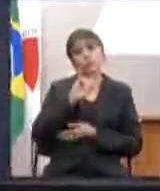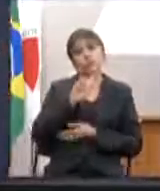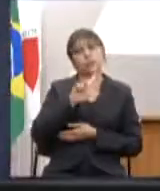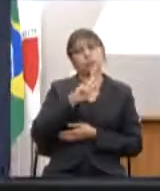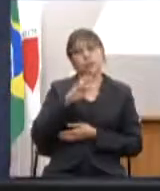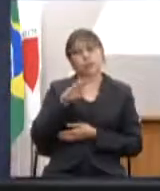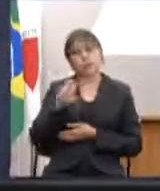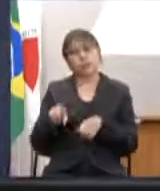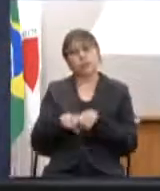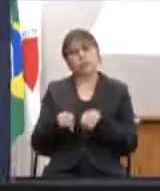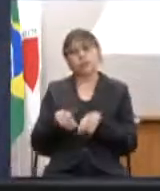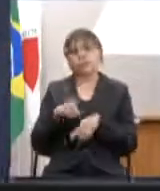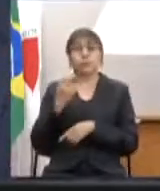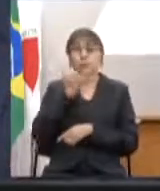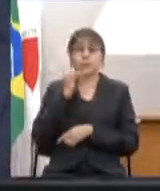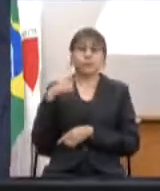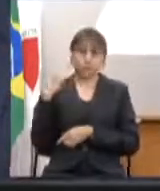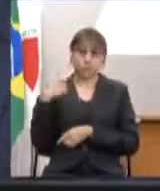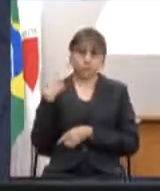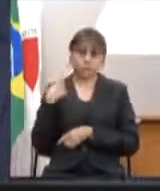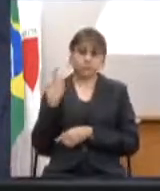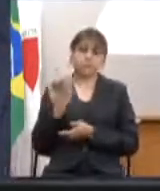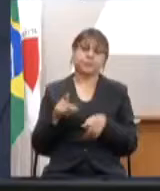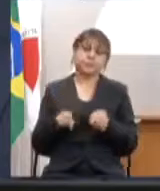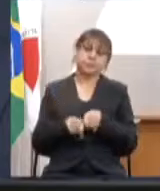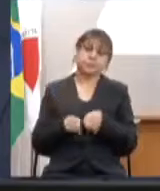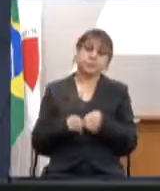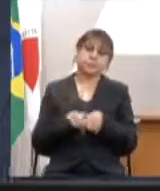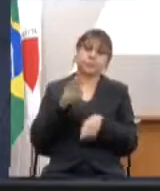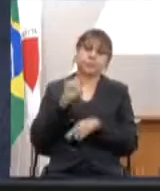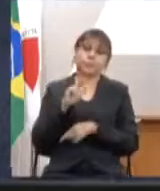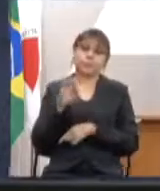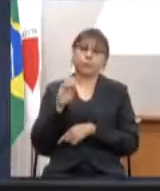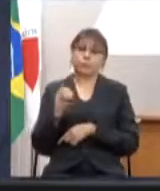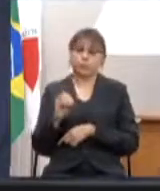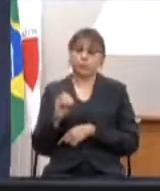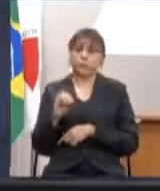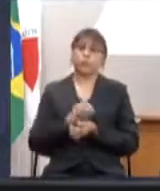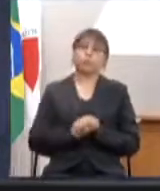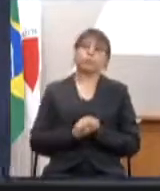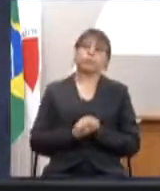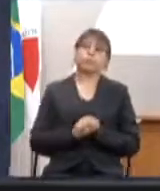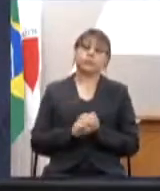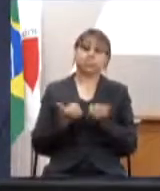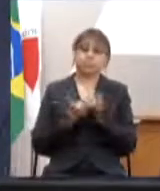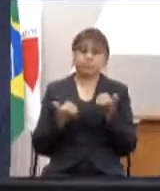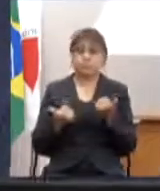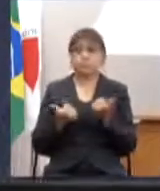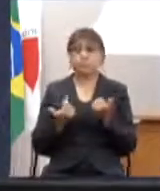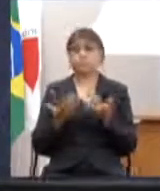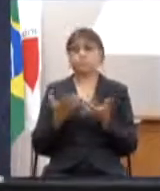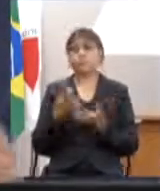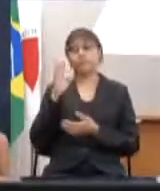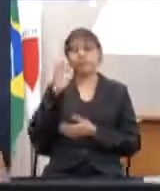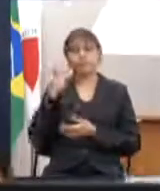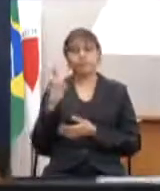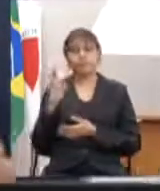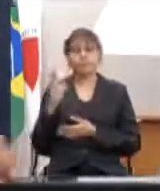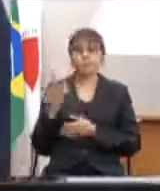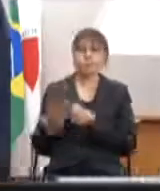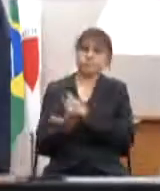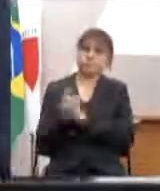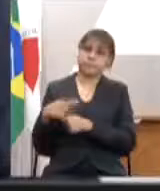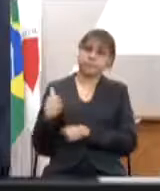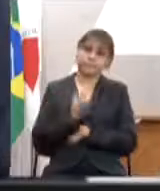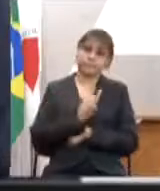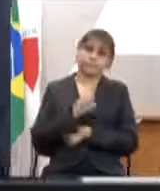esteve aqui ao deputado Guilherme também que faz um trabalho aqui como vice-líder e assim eu peço a vocês nos ajudem nisso nos